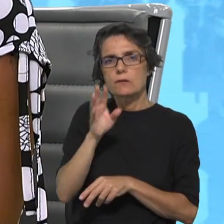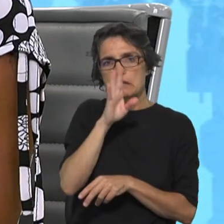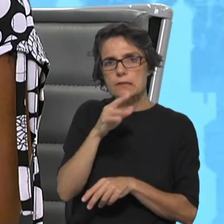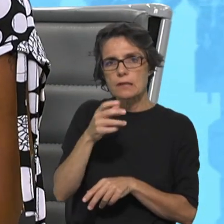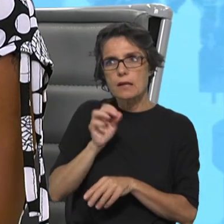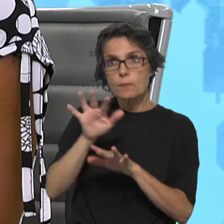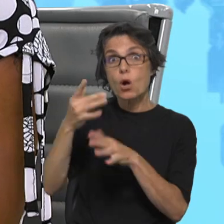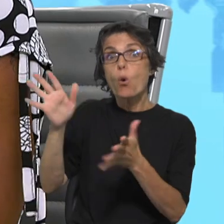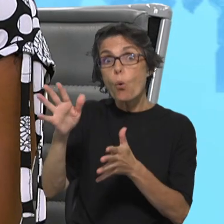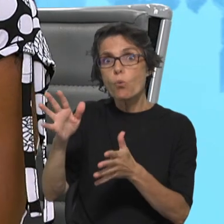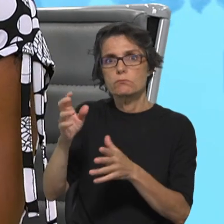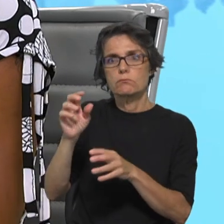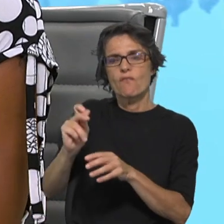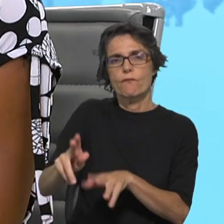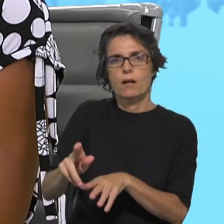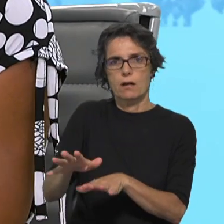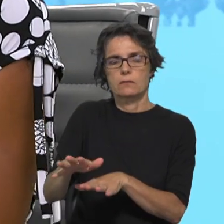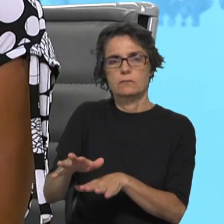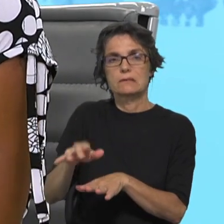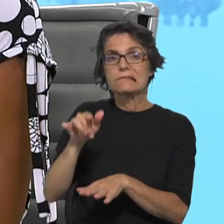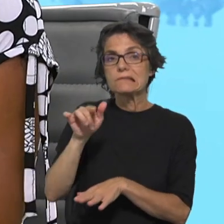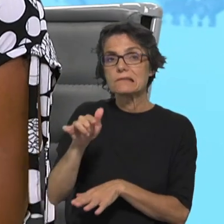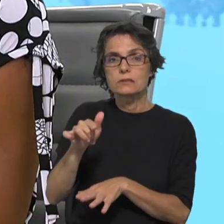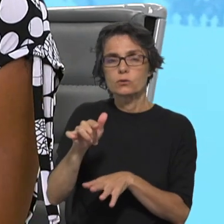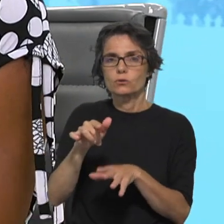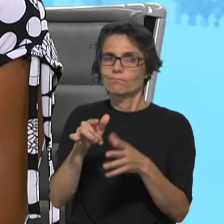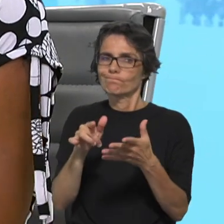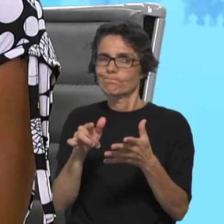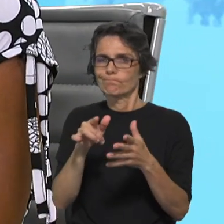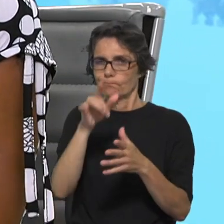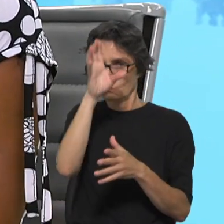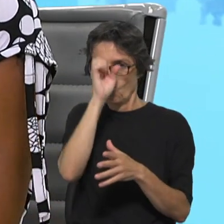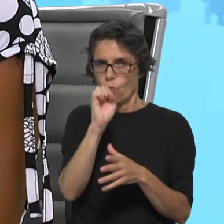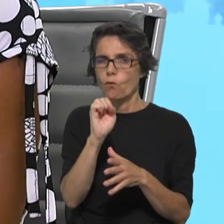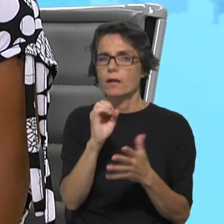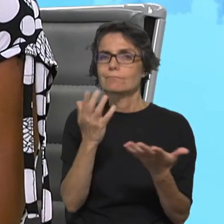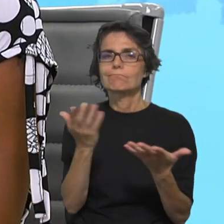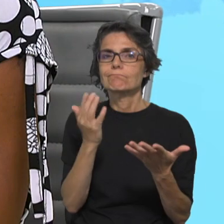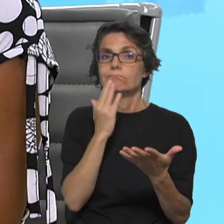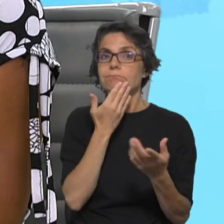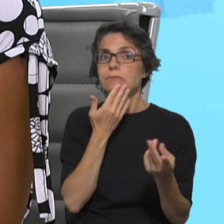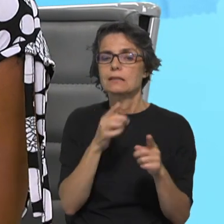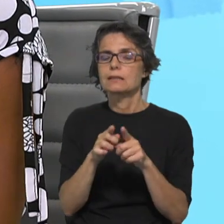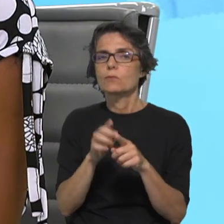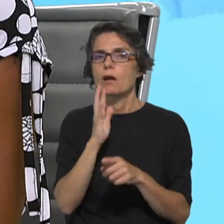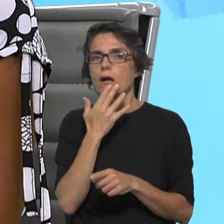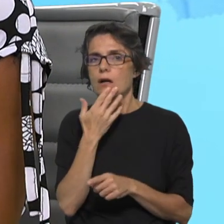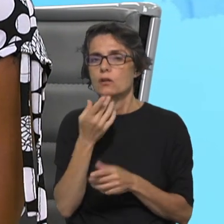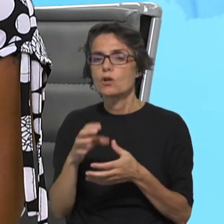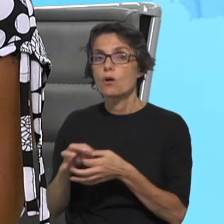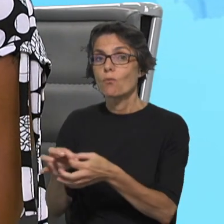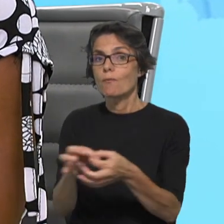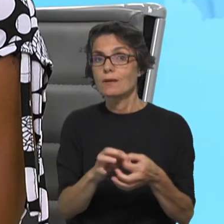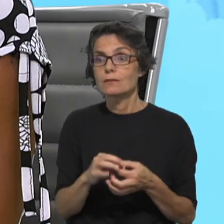põe o dedo na ferida sobre os tipos de governo, sobre o tipo de cooperação que se está a realizar, sobre alguns